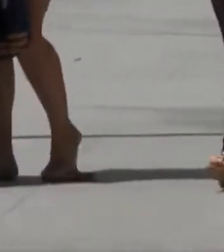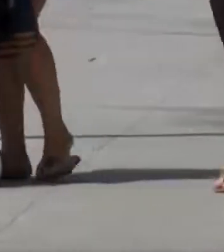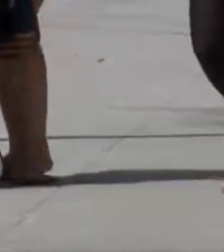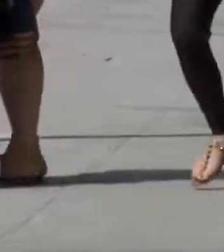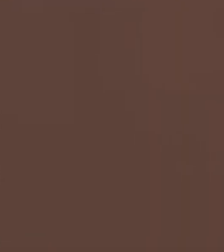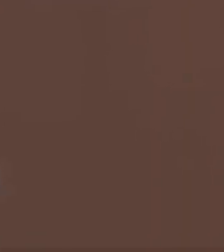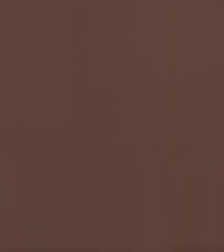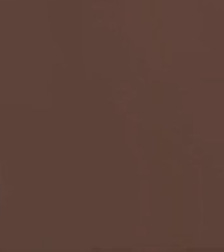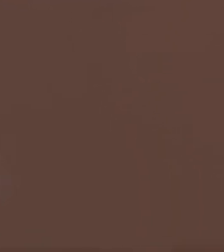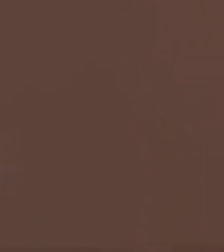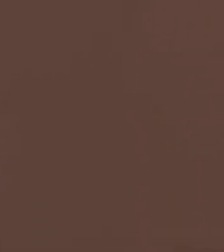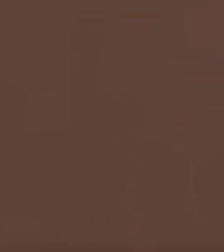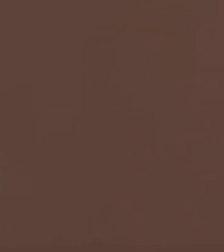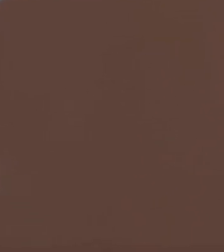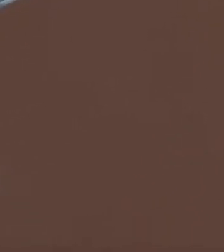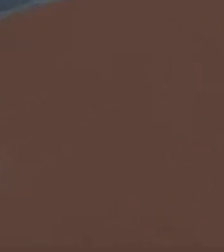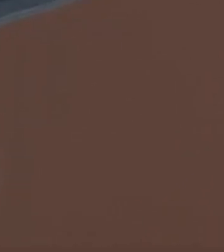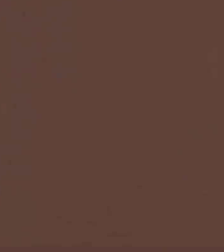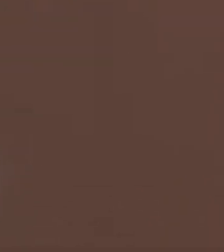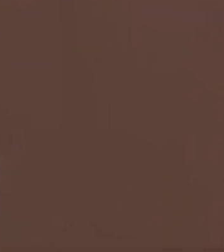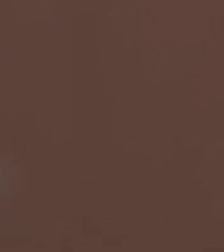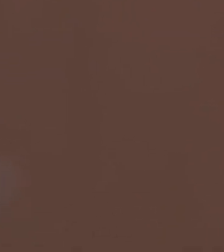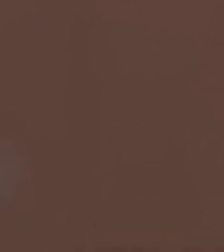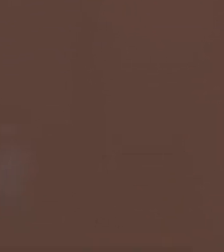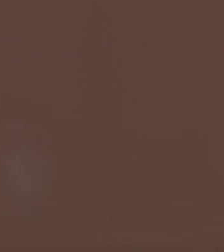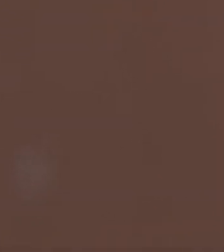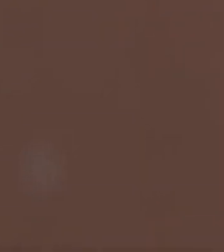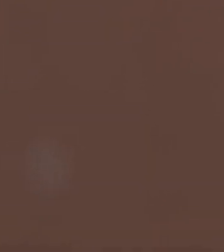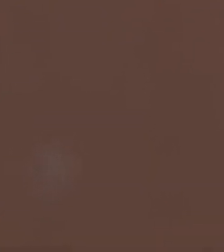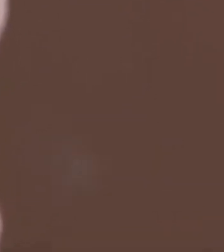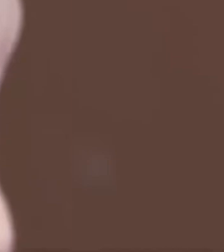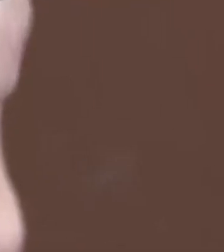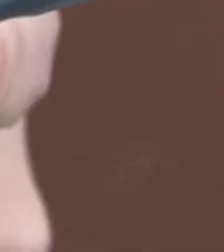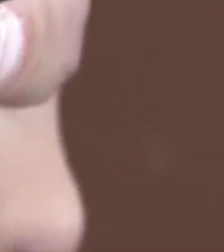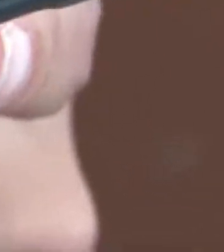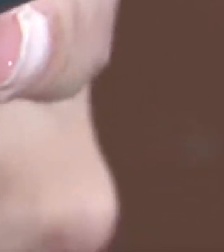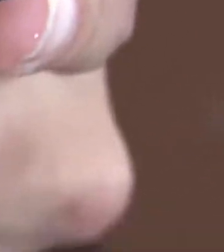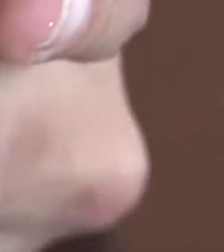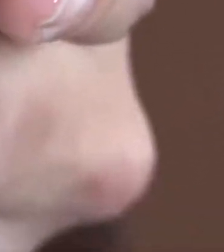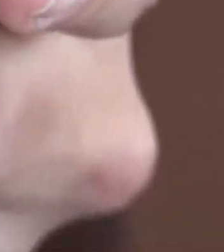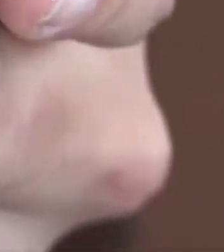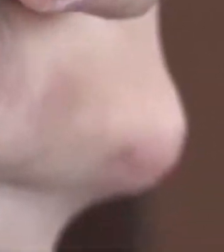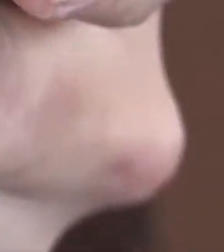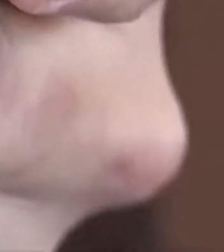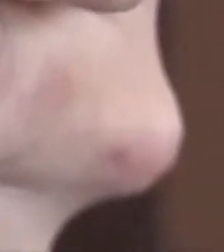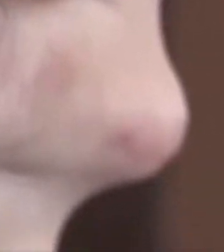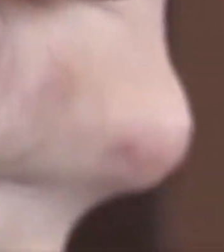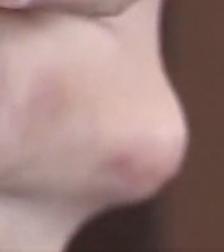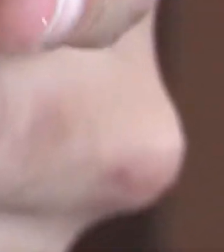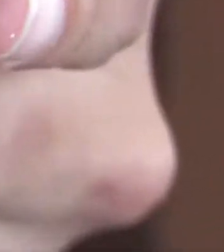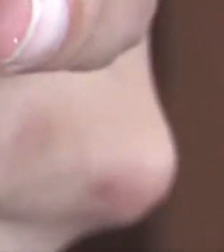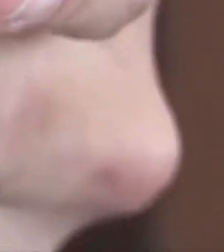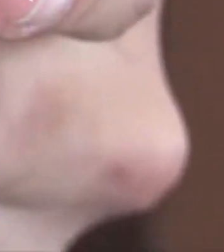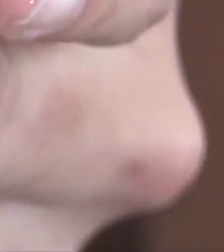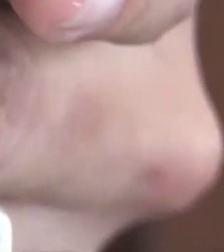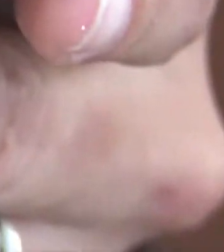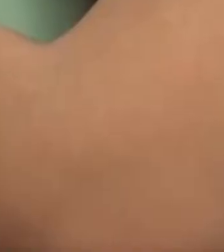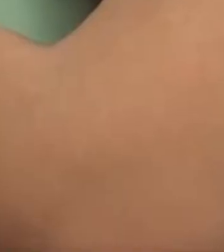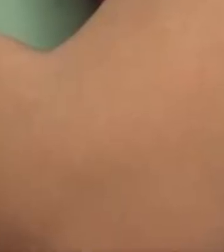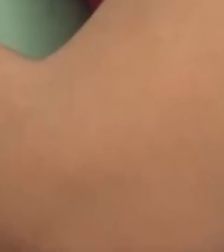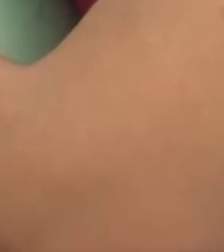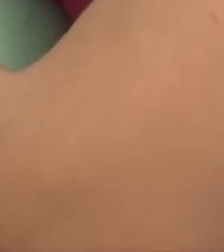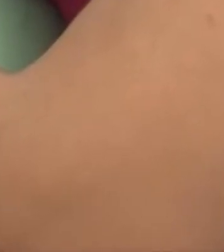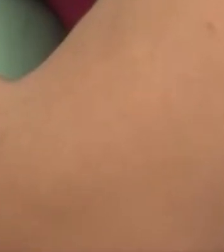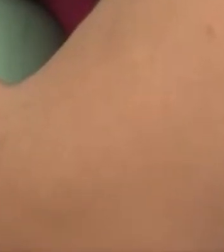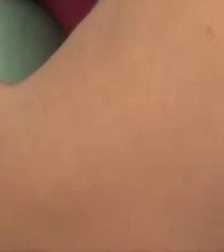Jornalismo. Foram analisados manualmente mais de 10 mil tweets coletados entre 17 e 22 de agosto,